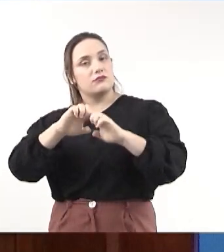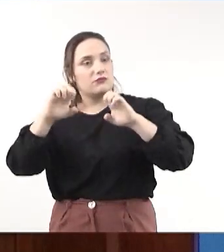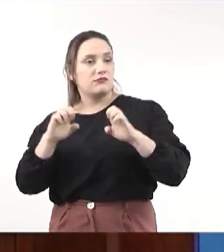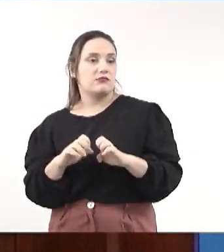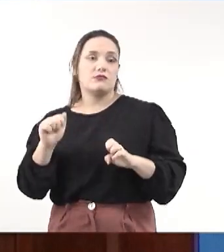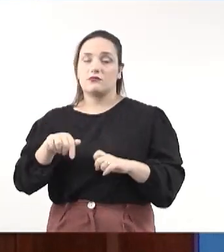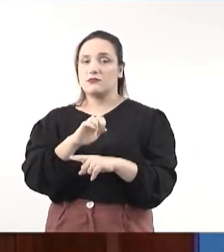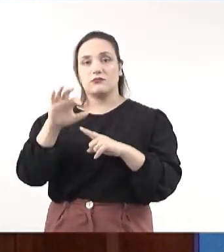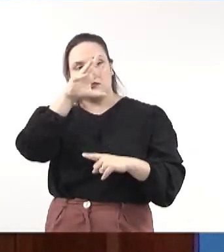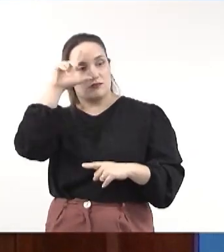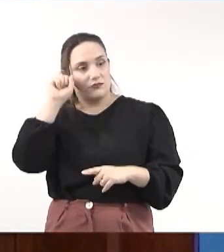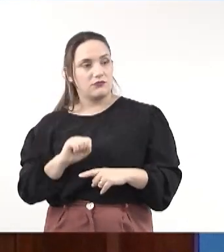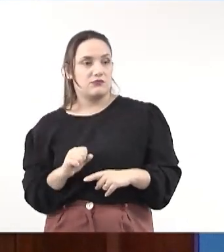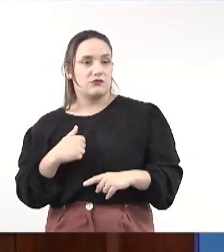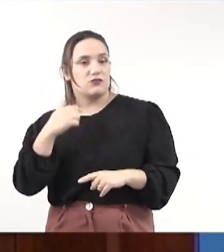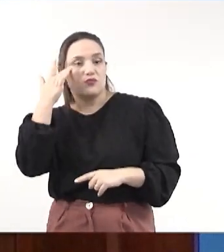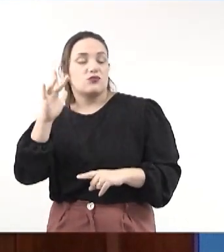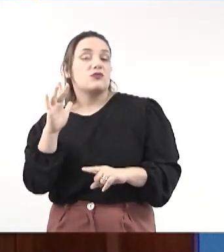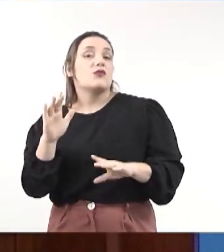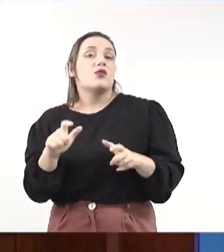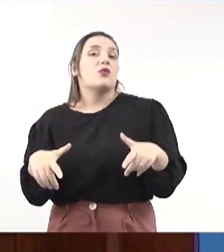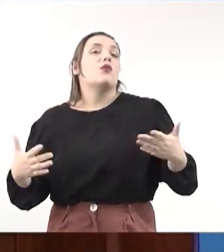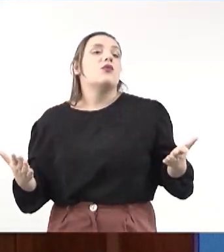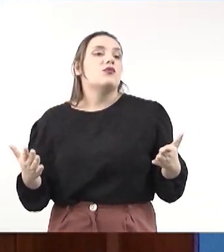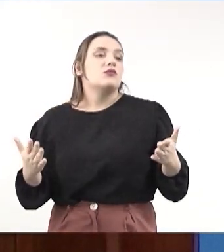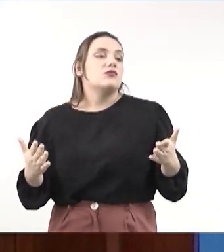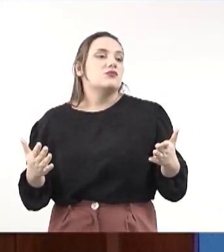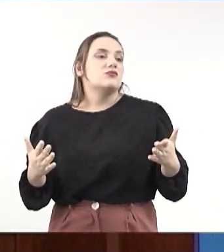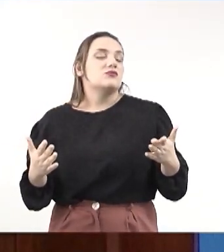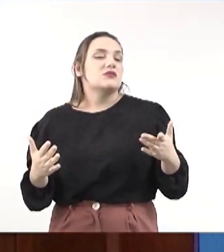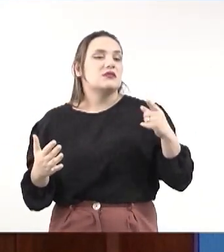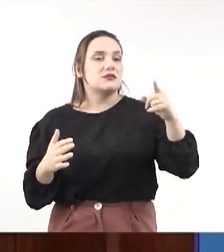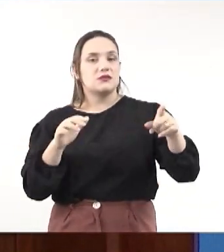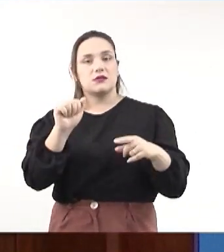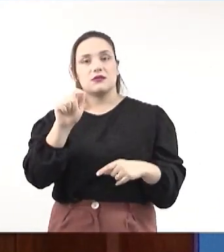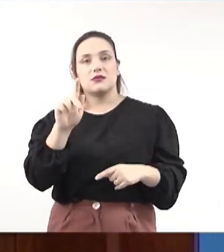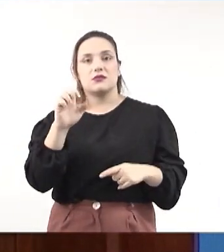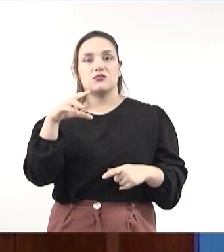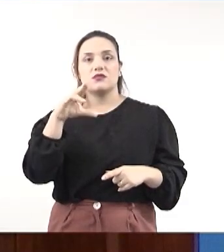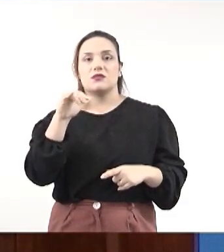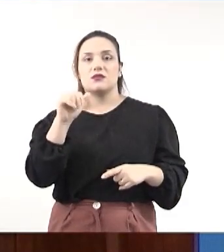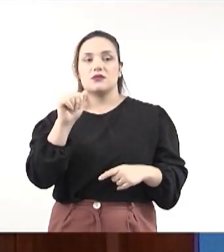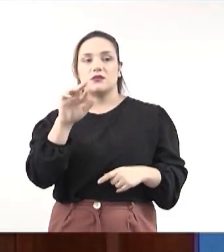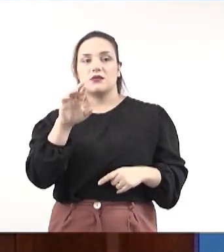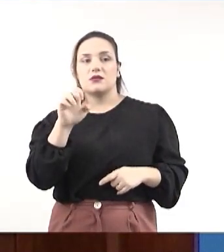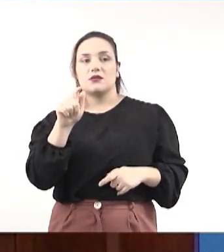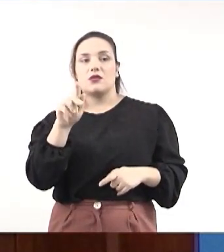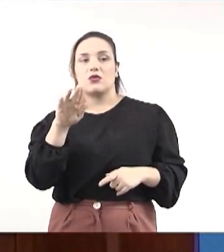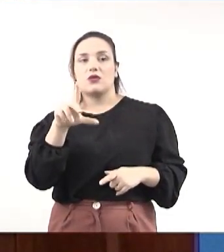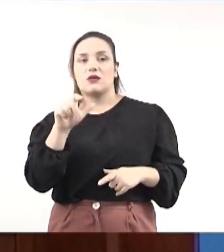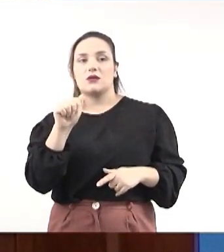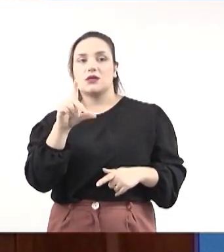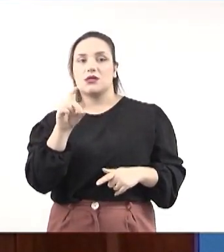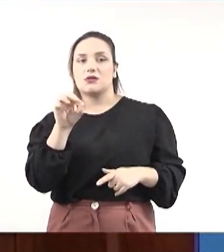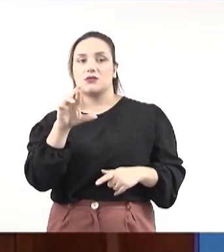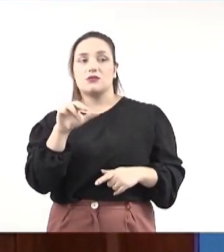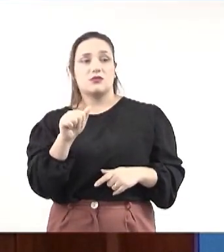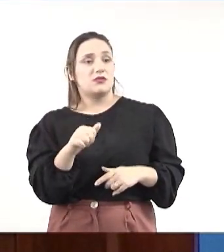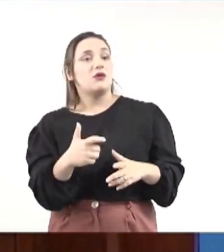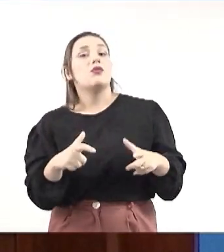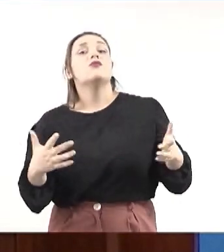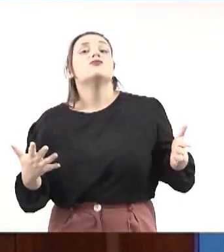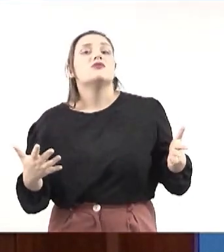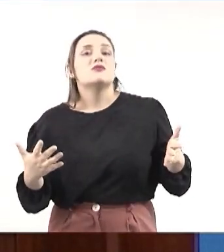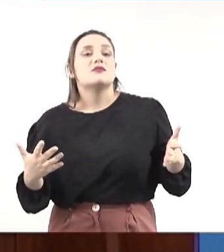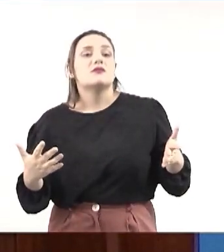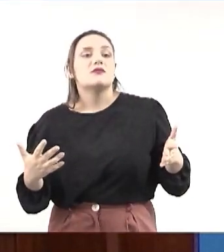Grosso do Sul. Eu não sei nem onde ficam essas agências chamadas reguladoras, não tenho nem a mínima ideia onde ficam aqui no Mato Grosso do Sul